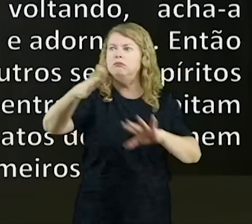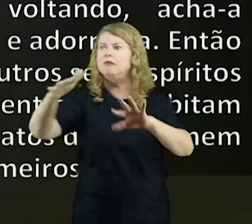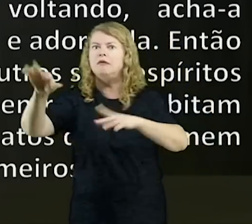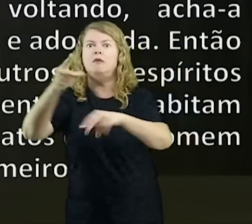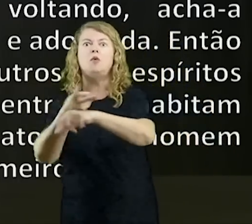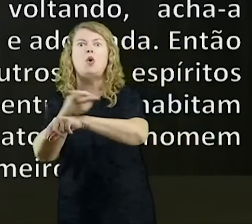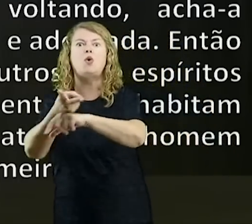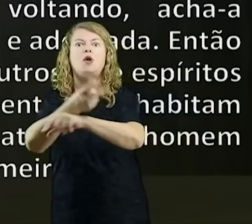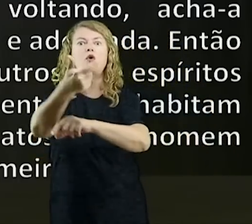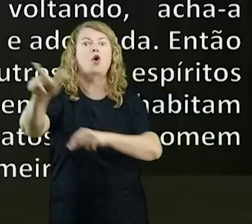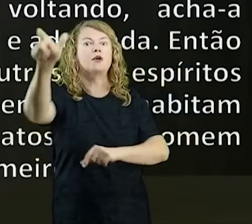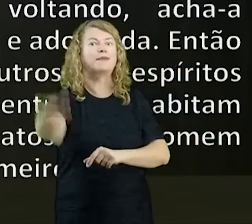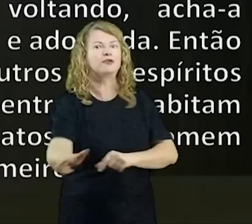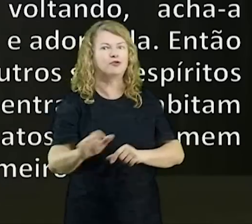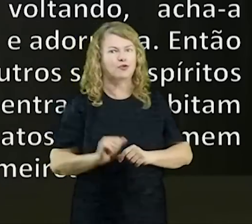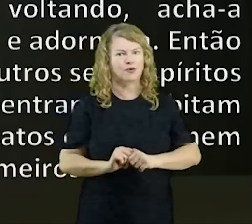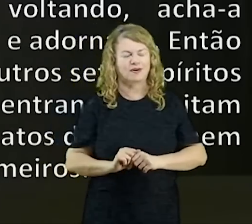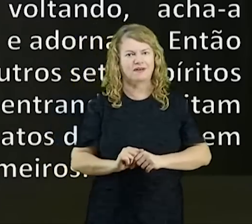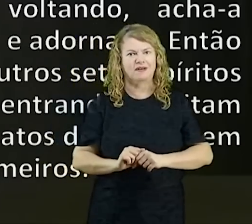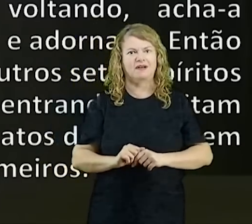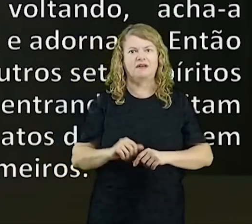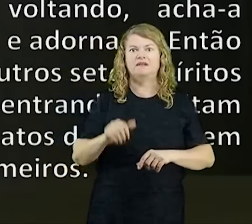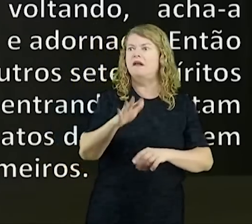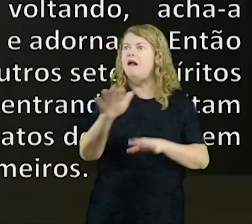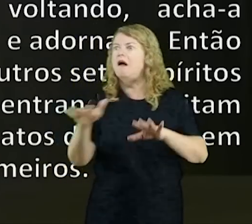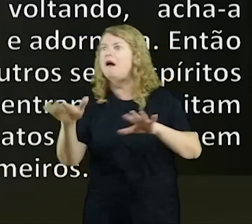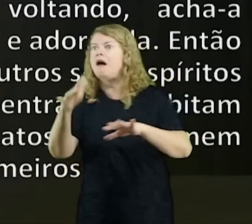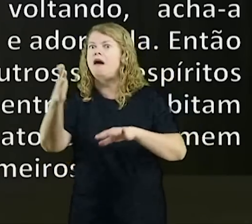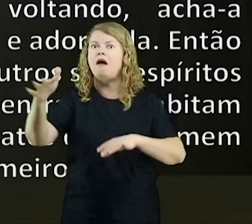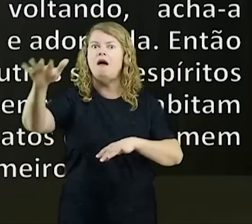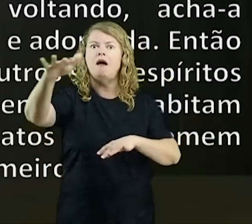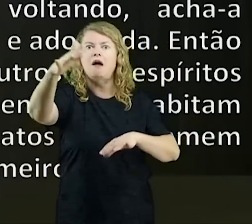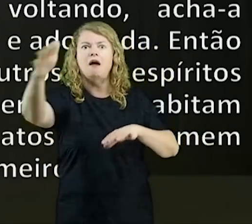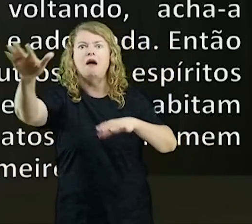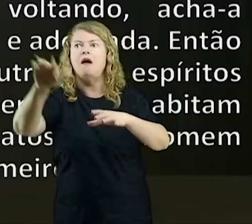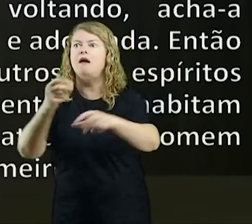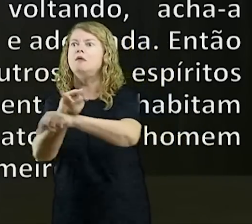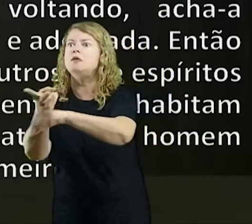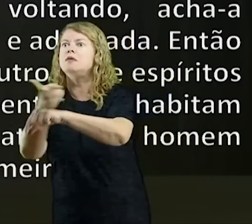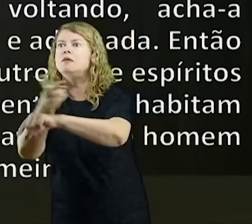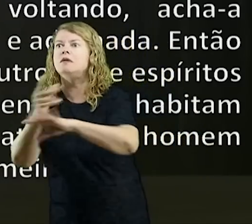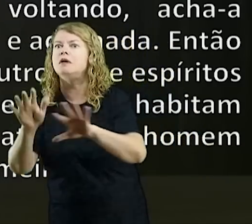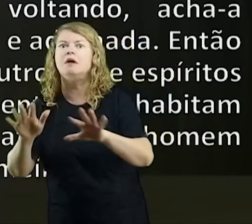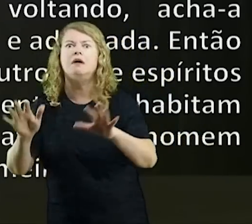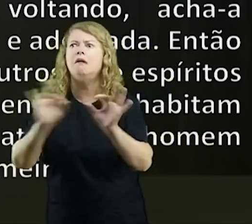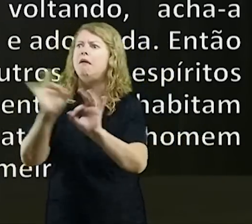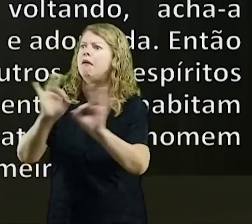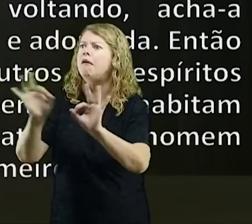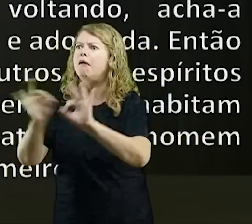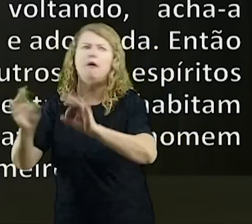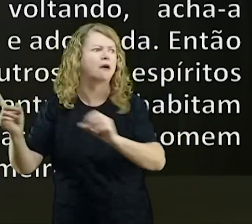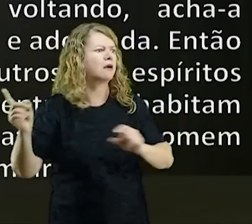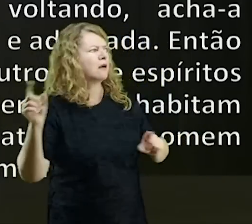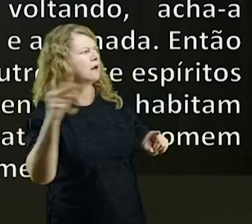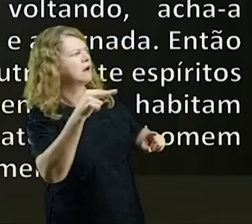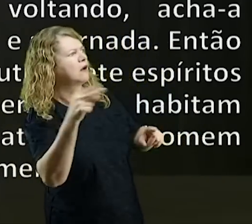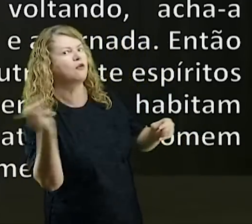voltando, acha desocupada, varrida e adornada.